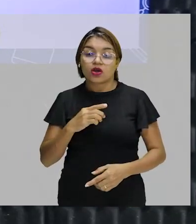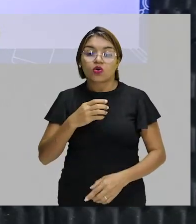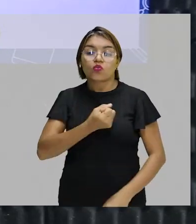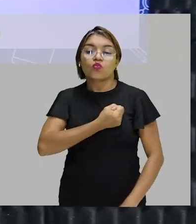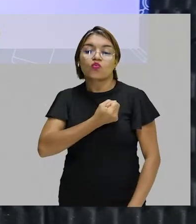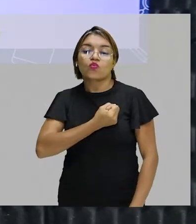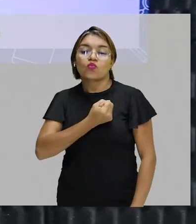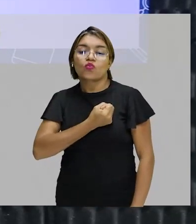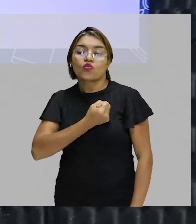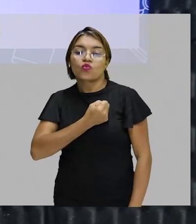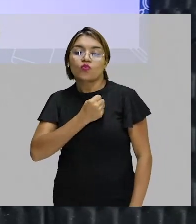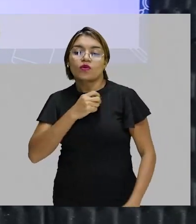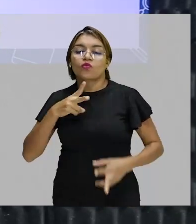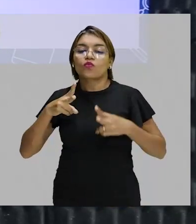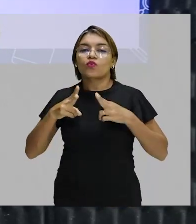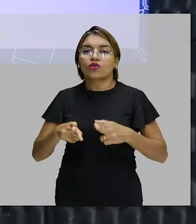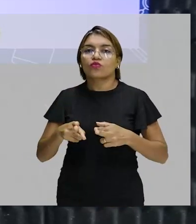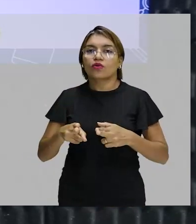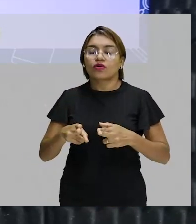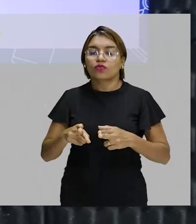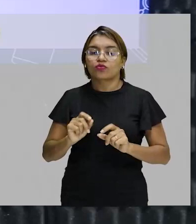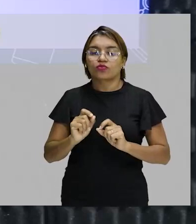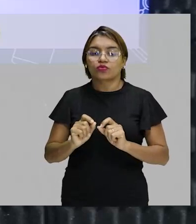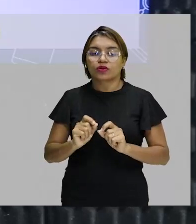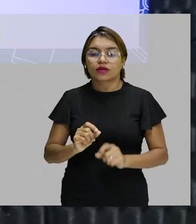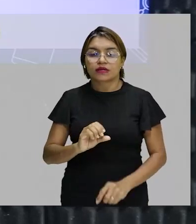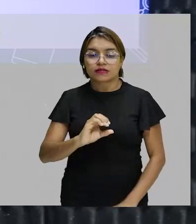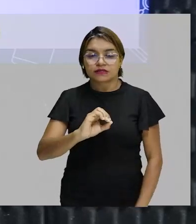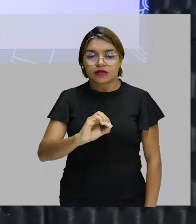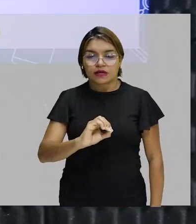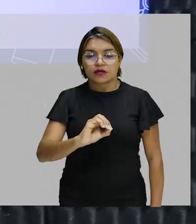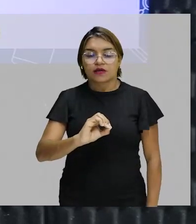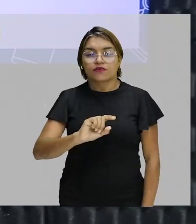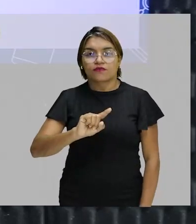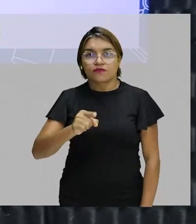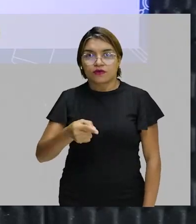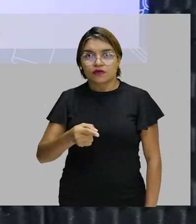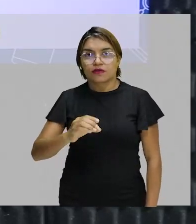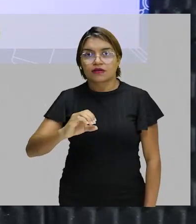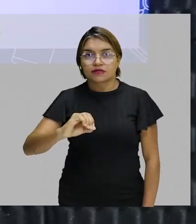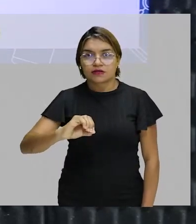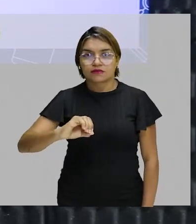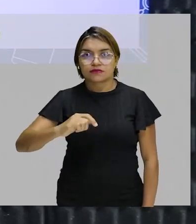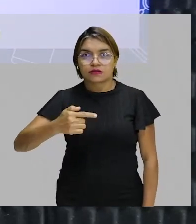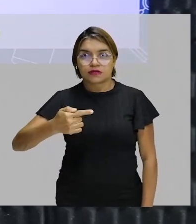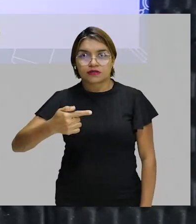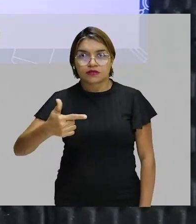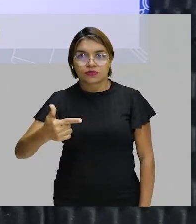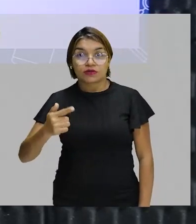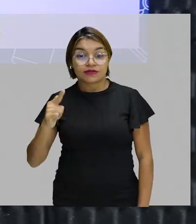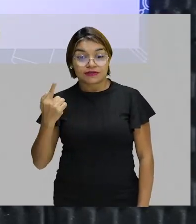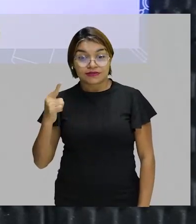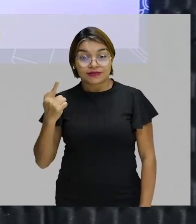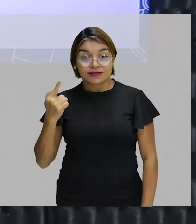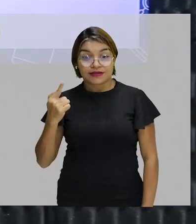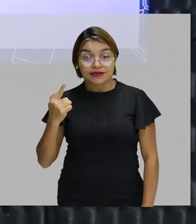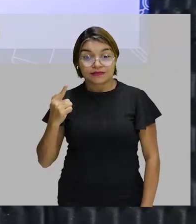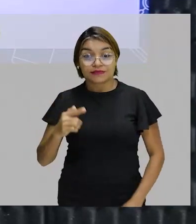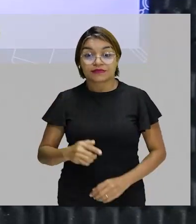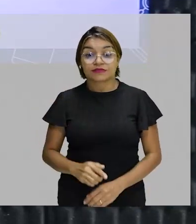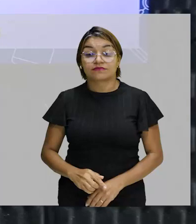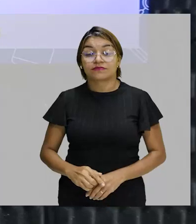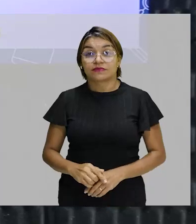valor equivalente a 0,072 gramas de